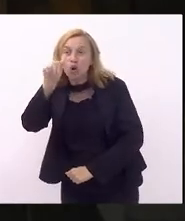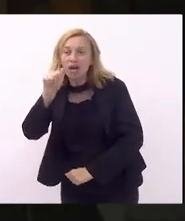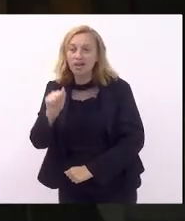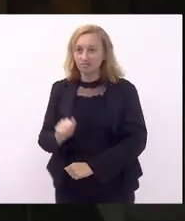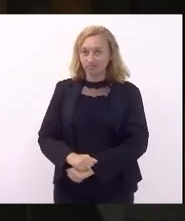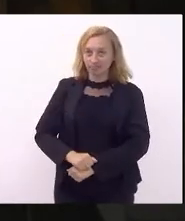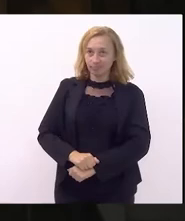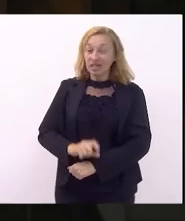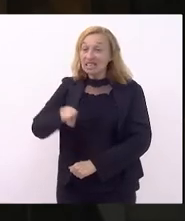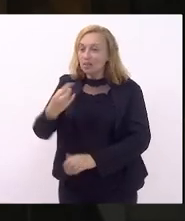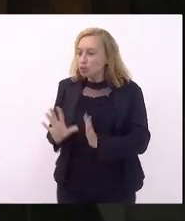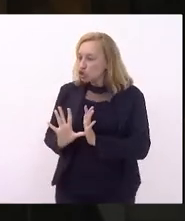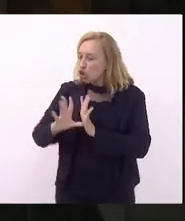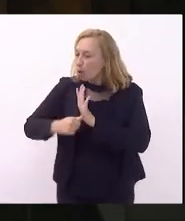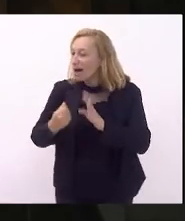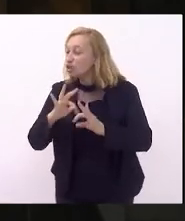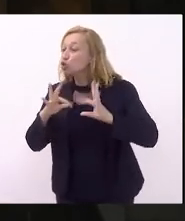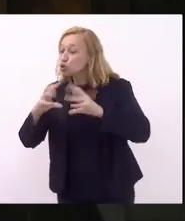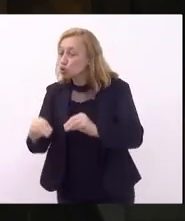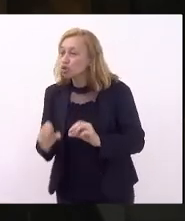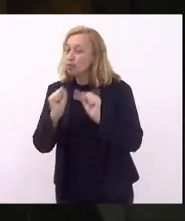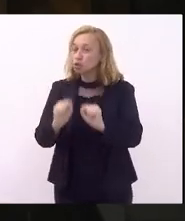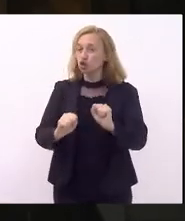Silva depois de ter roubado tudo o que podia